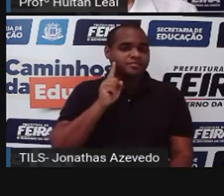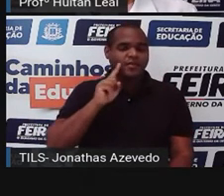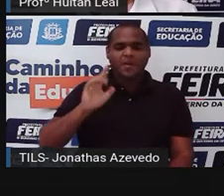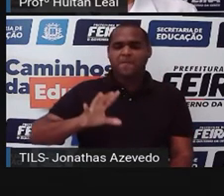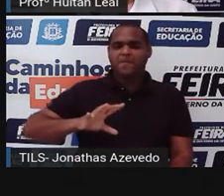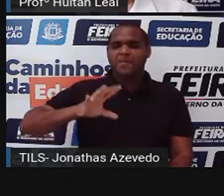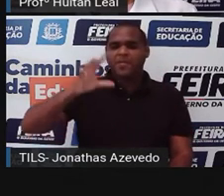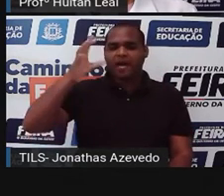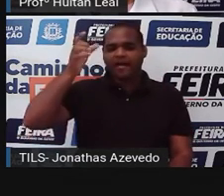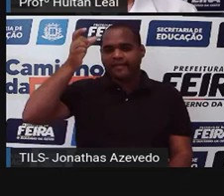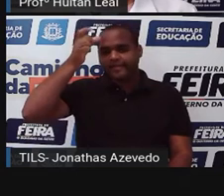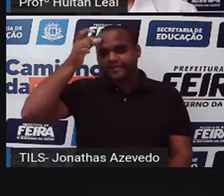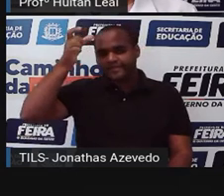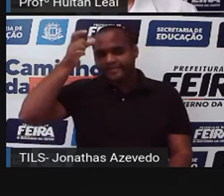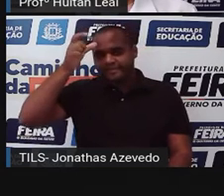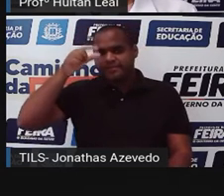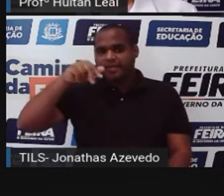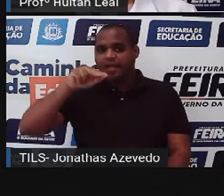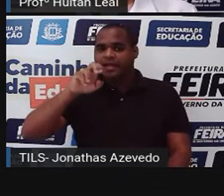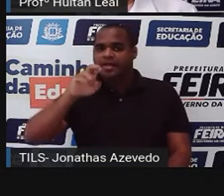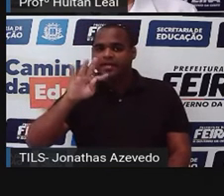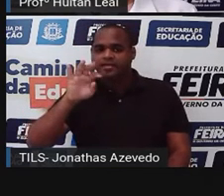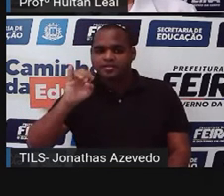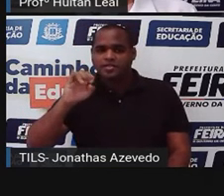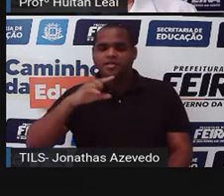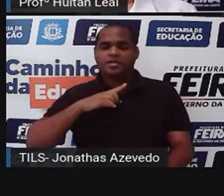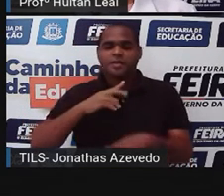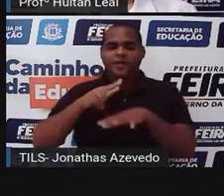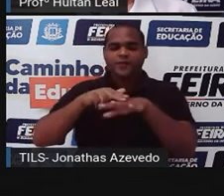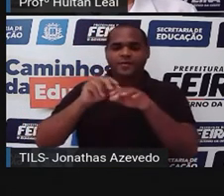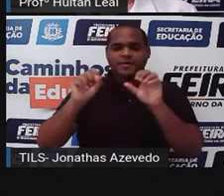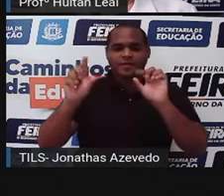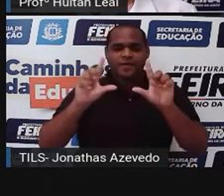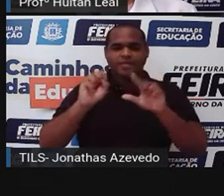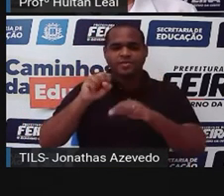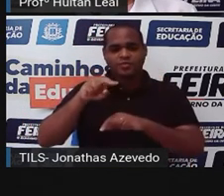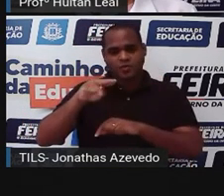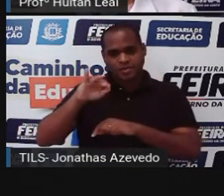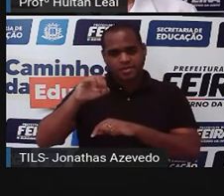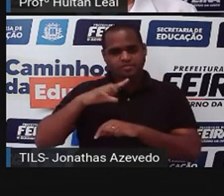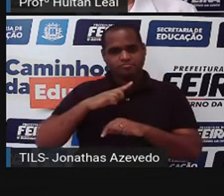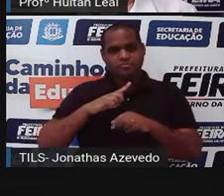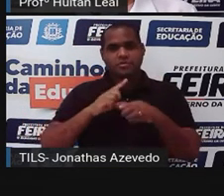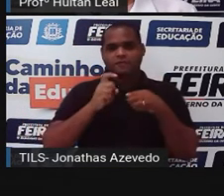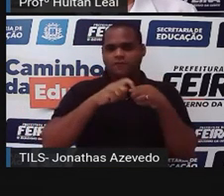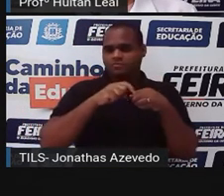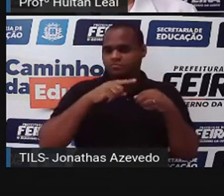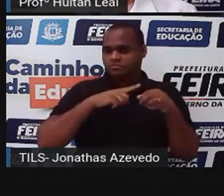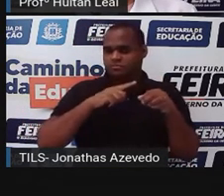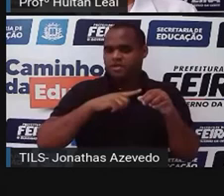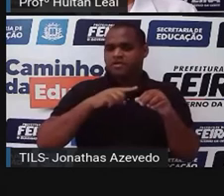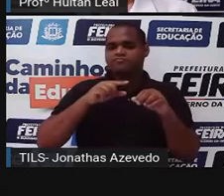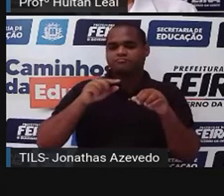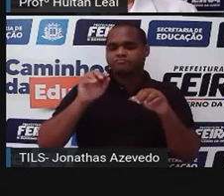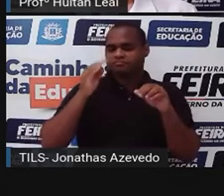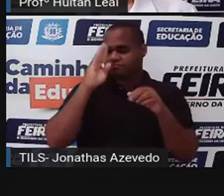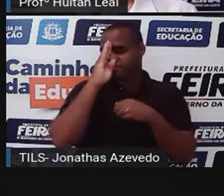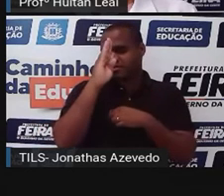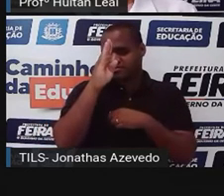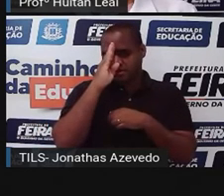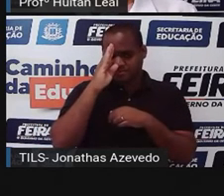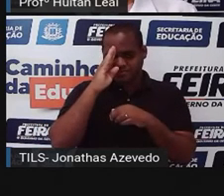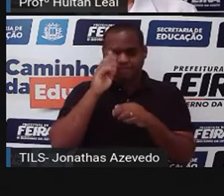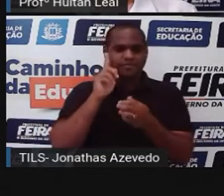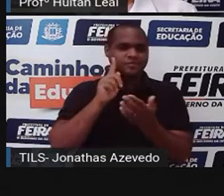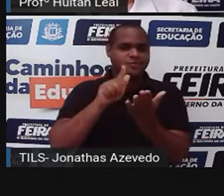Pandemônio Satânico de Quentin Tarantino e Viúva na TV, Sônia Braga está de volta às manchetes americanas, com Um